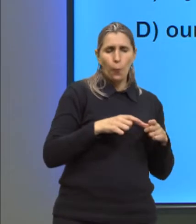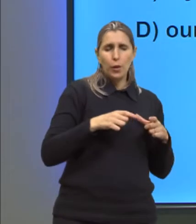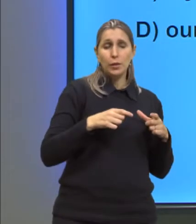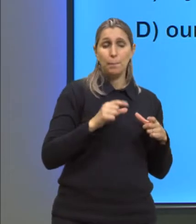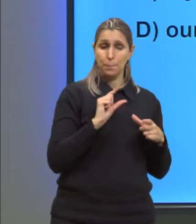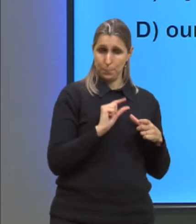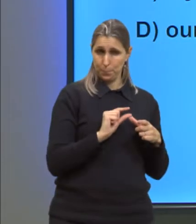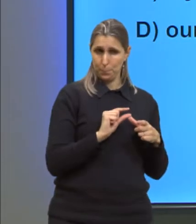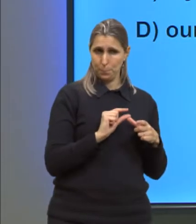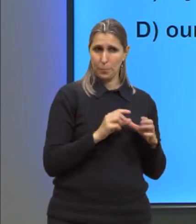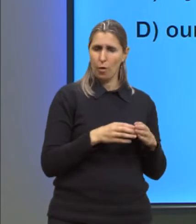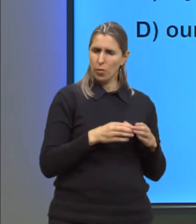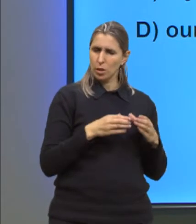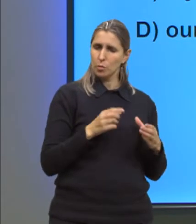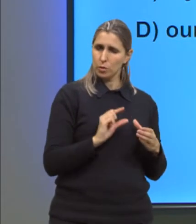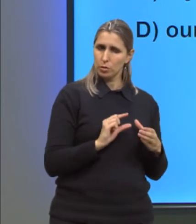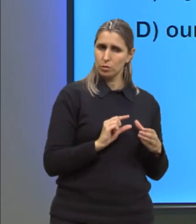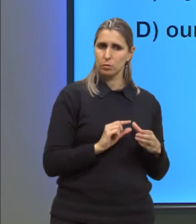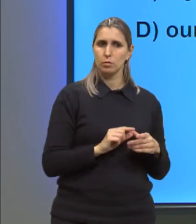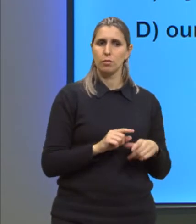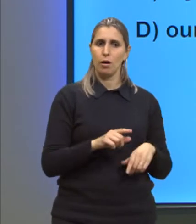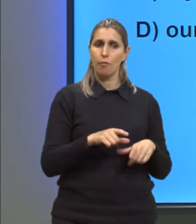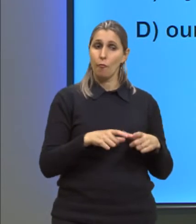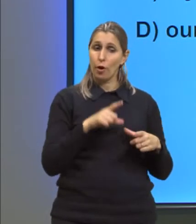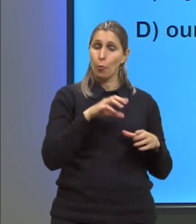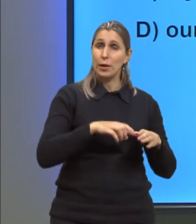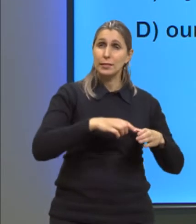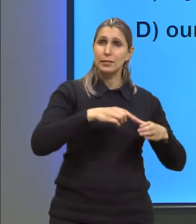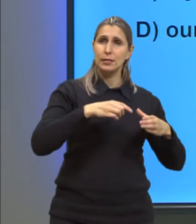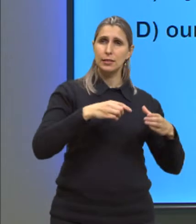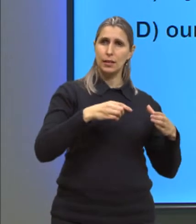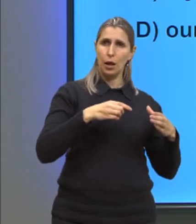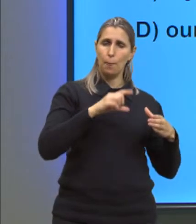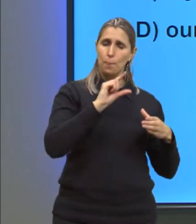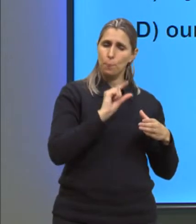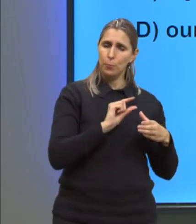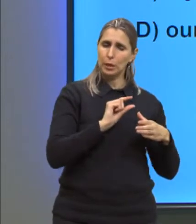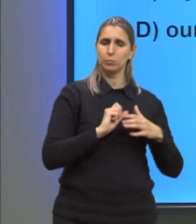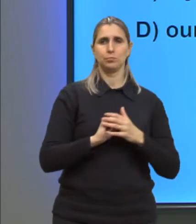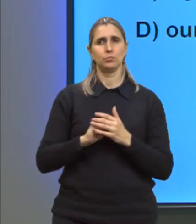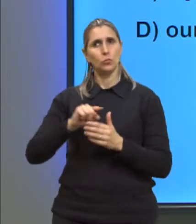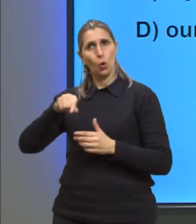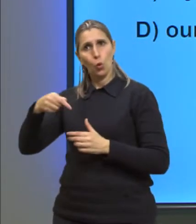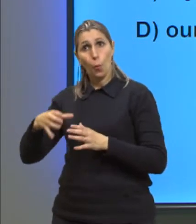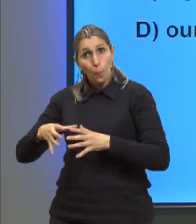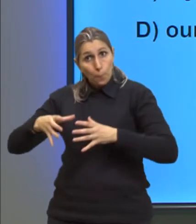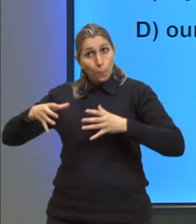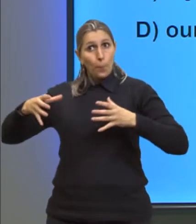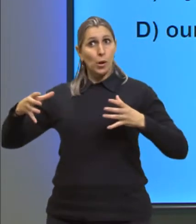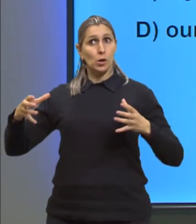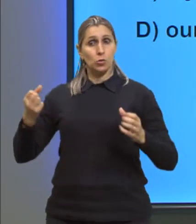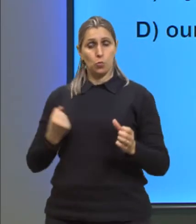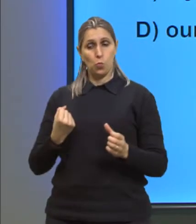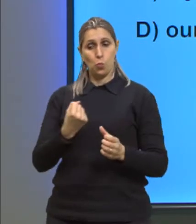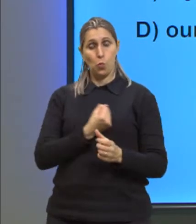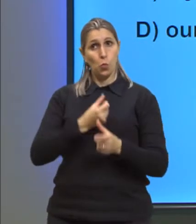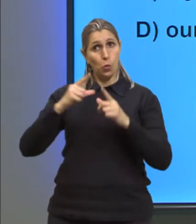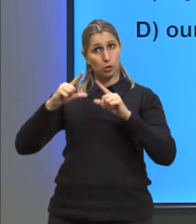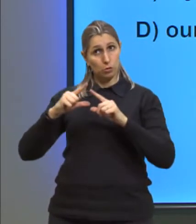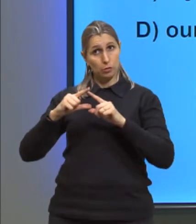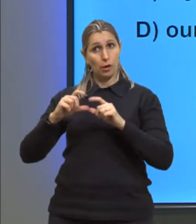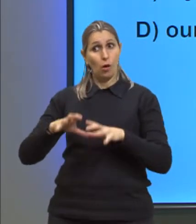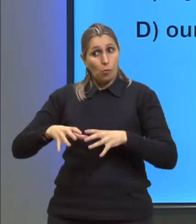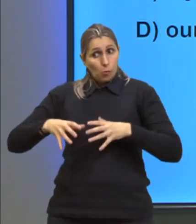menos, vai aumentar também, mas é o que vai aumentar menos, vai dilatar menos. E o de maior coeficiente de dilatação